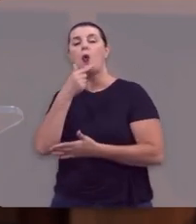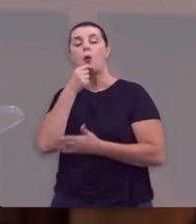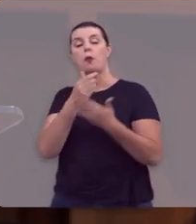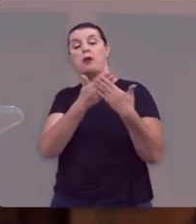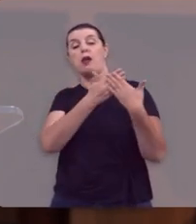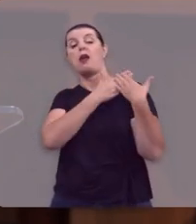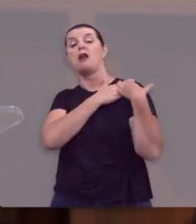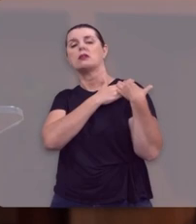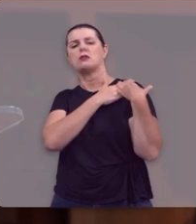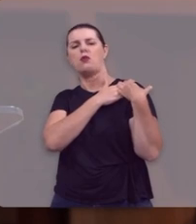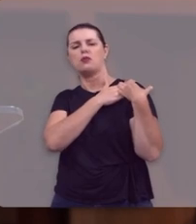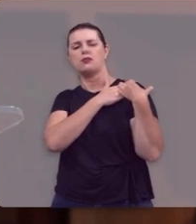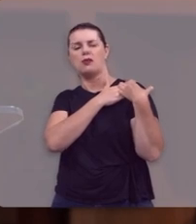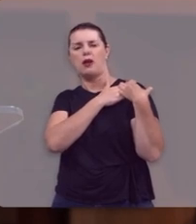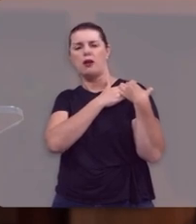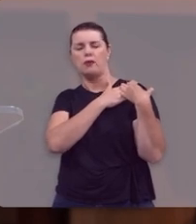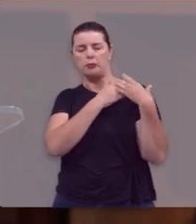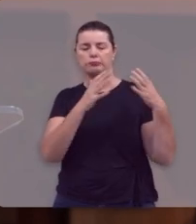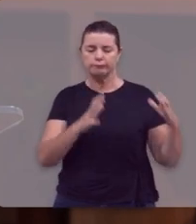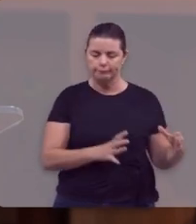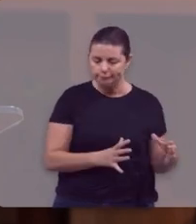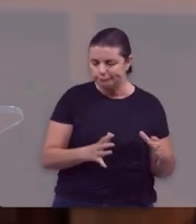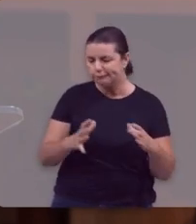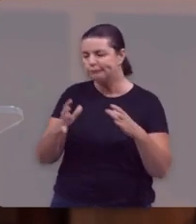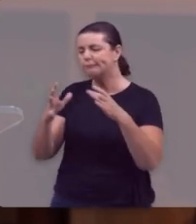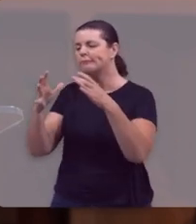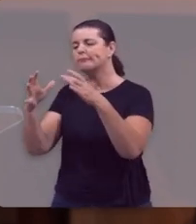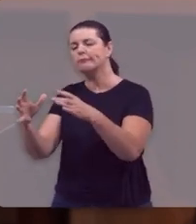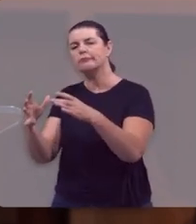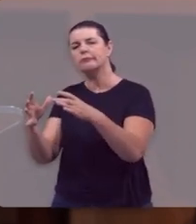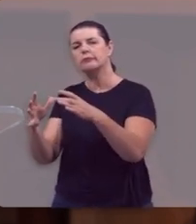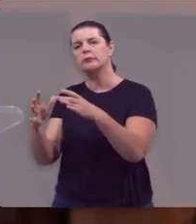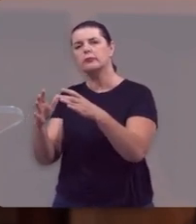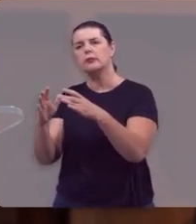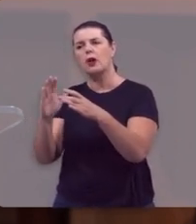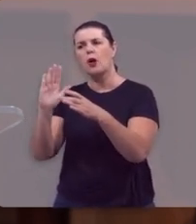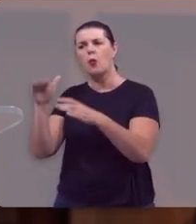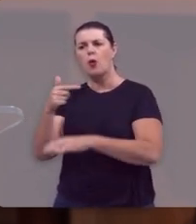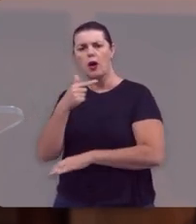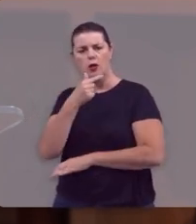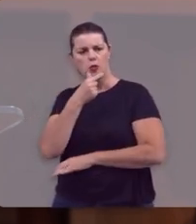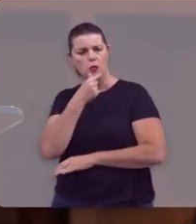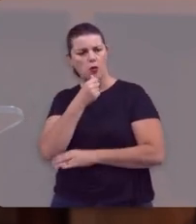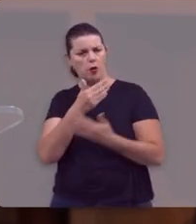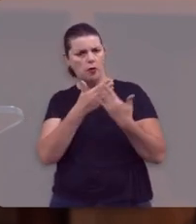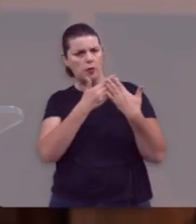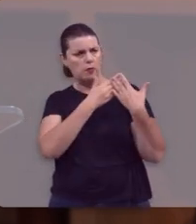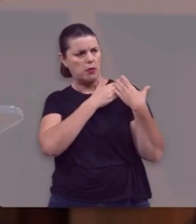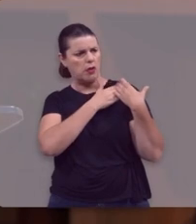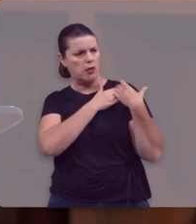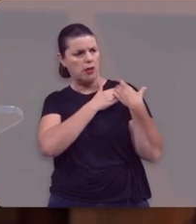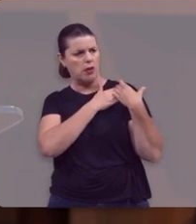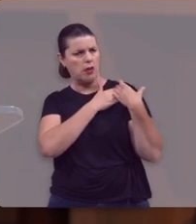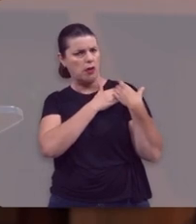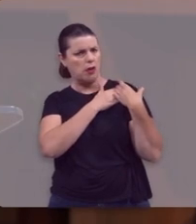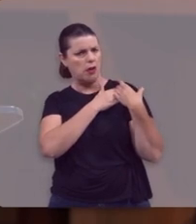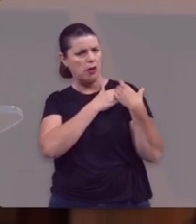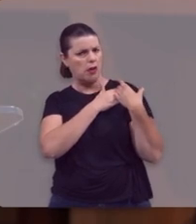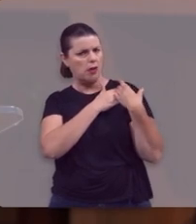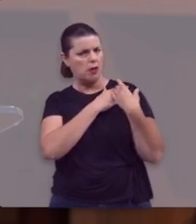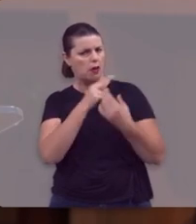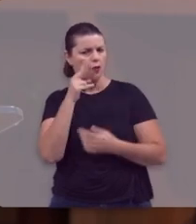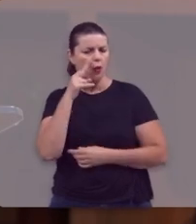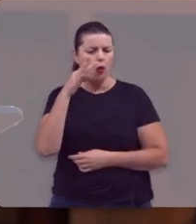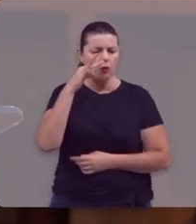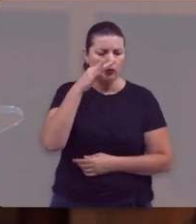Levai estas talhas ao mestre Sala. Eles a levaram. Quando o mestre da festa, o